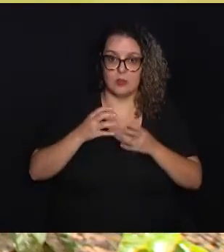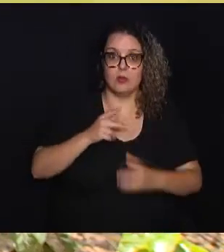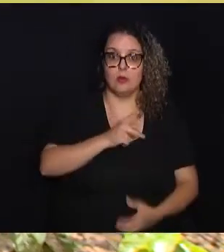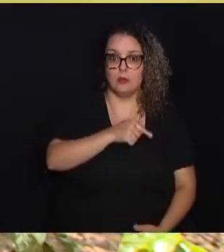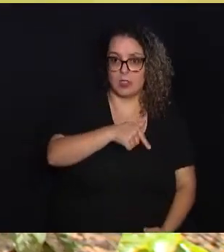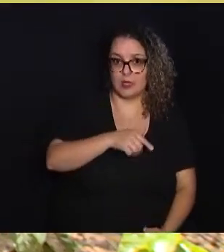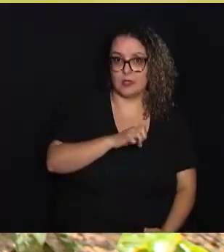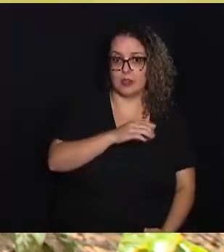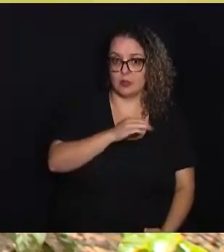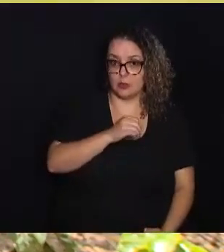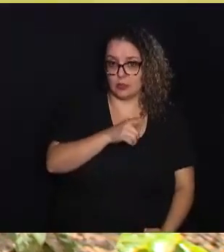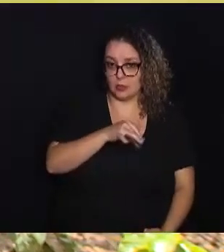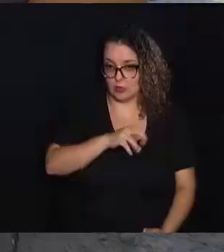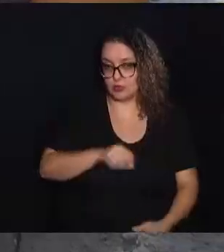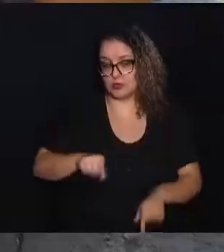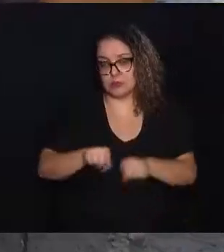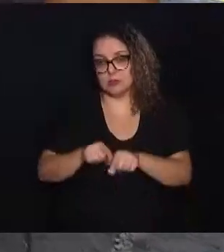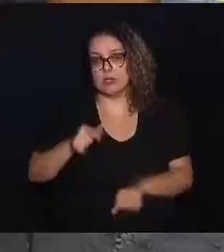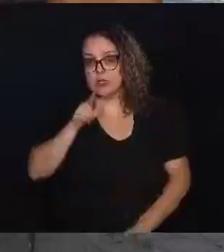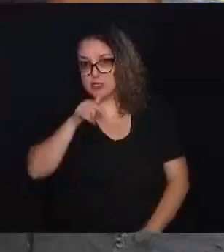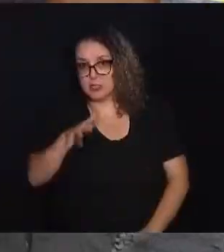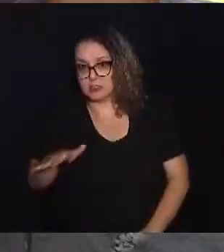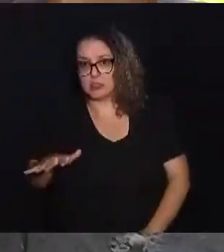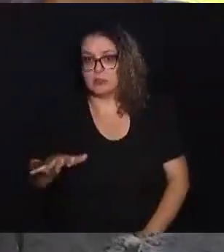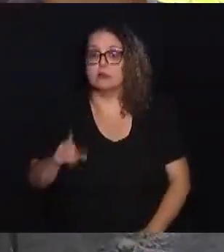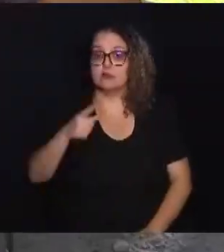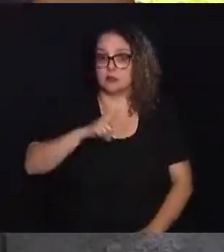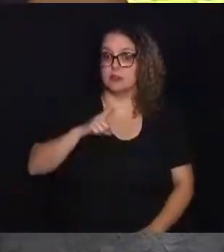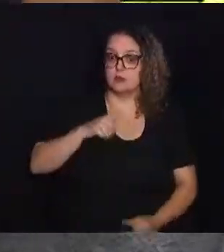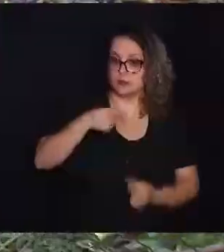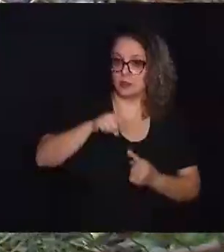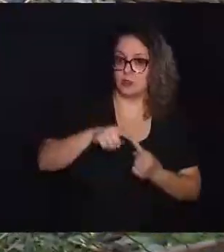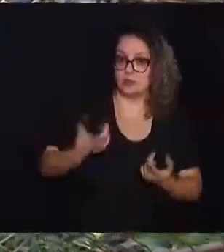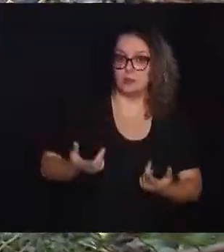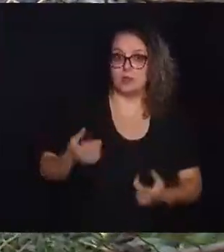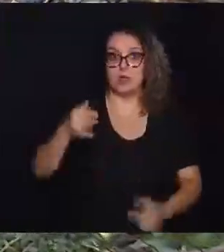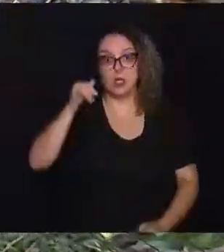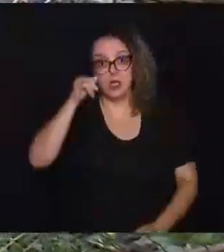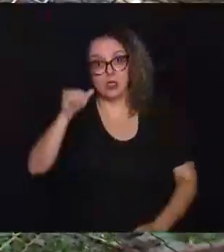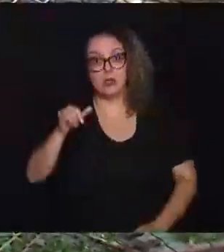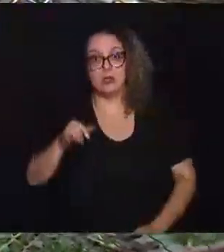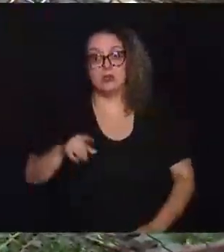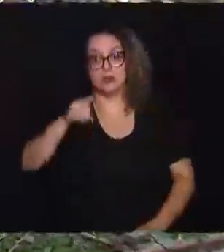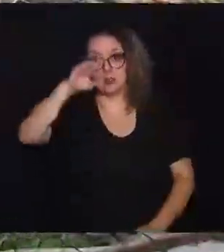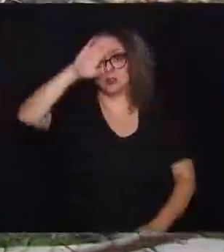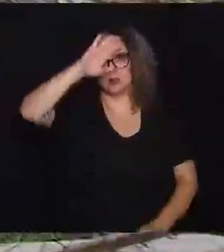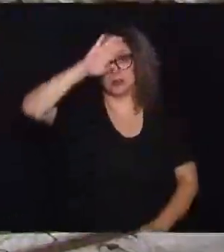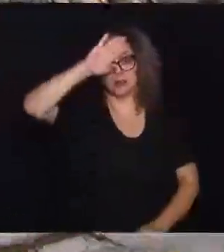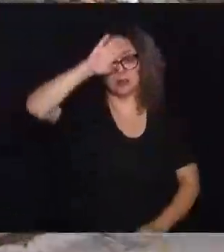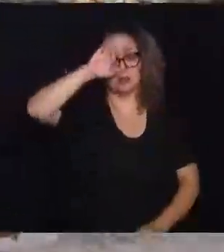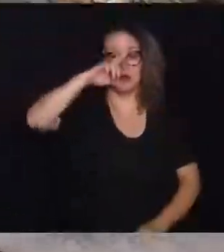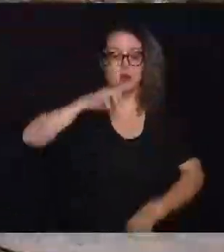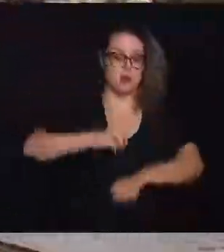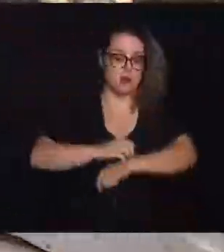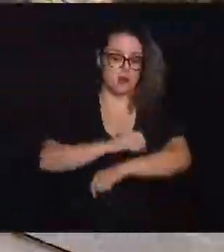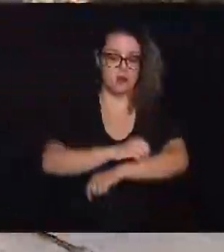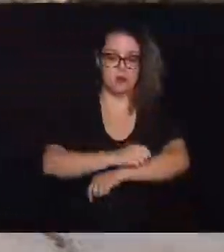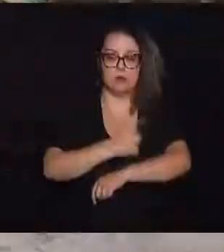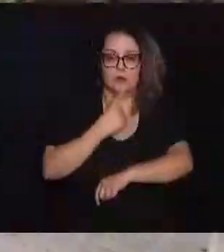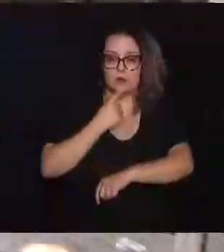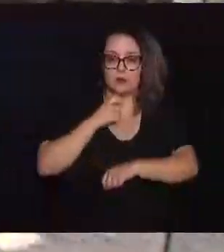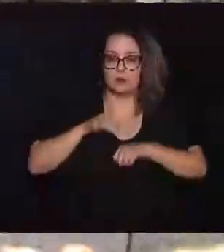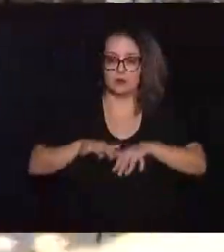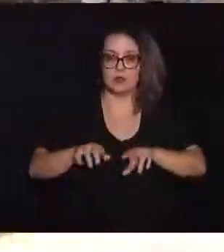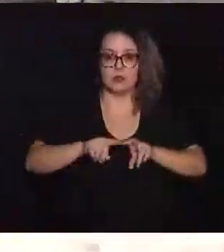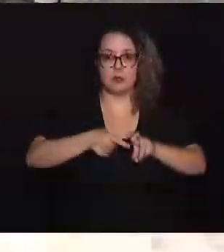Ecológico e o Parque das Águas. O manejo reprodutivo tem por objetivo combater a transmissão da febre maculosa por meio da